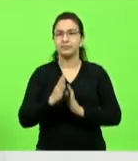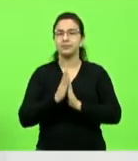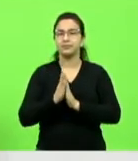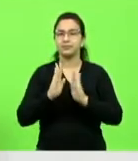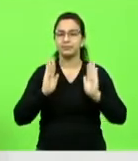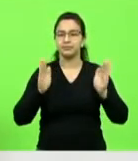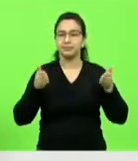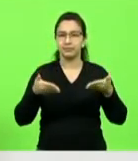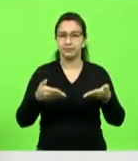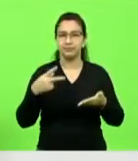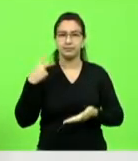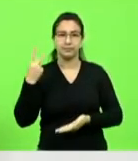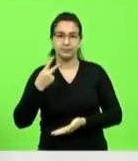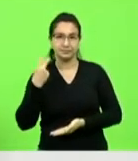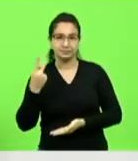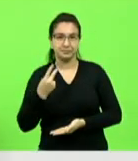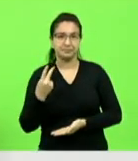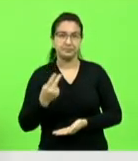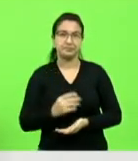parlamentar.